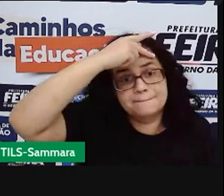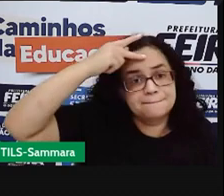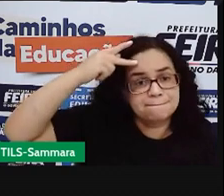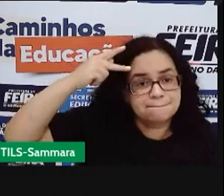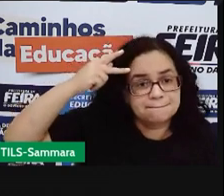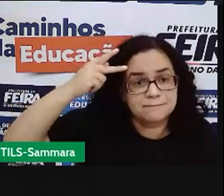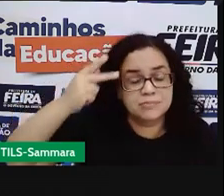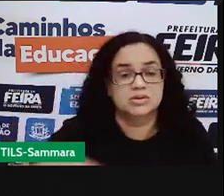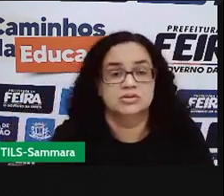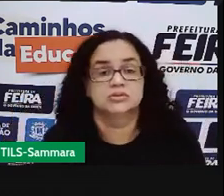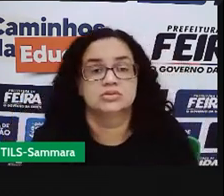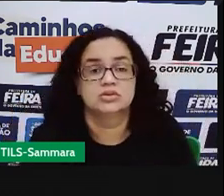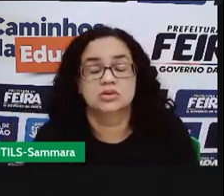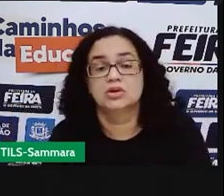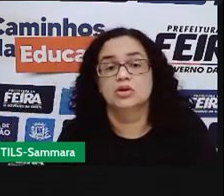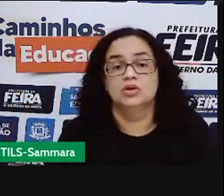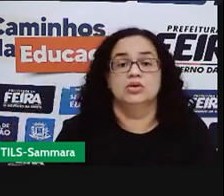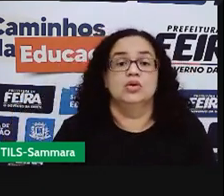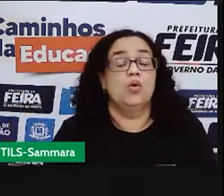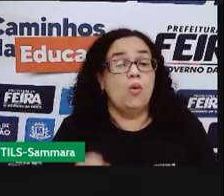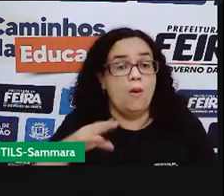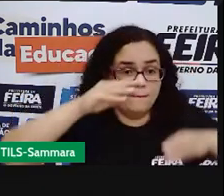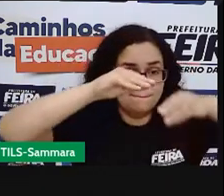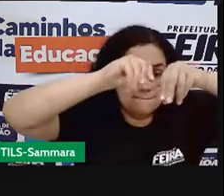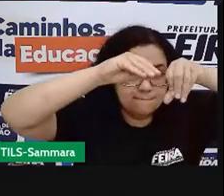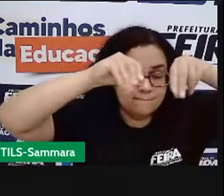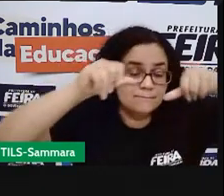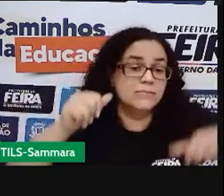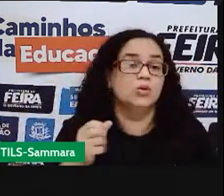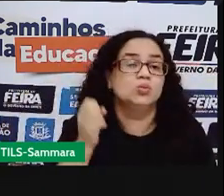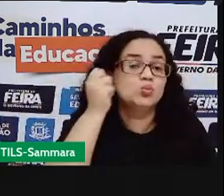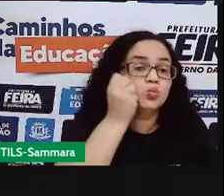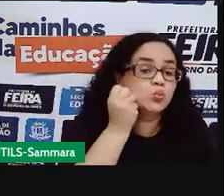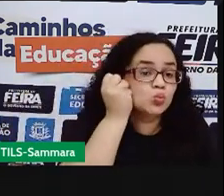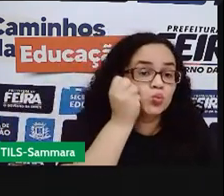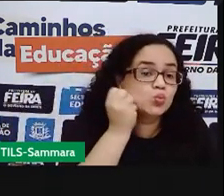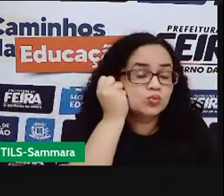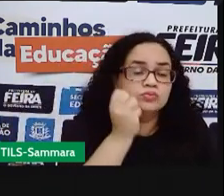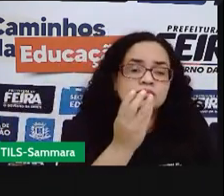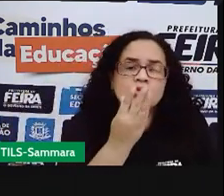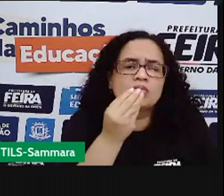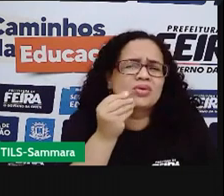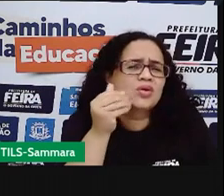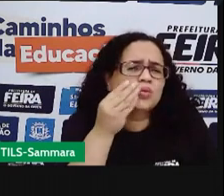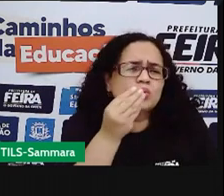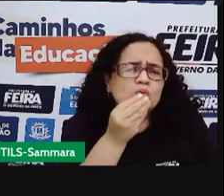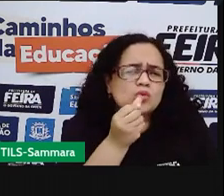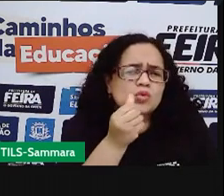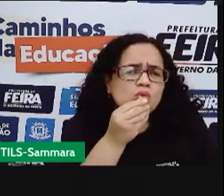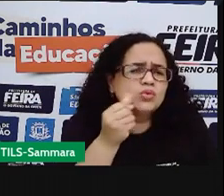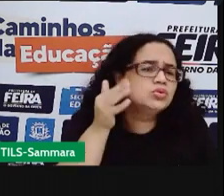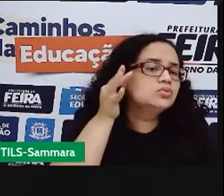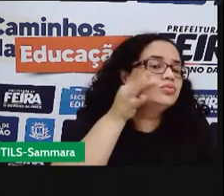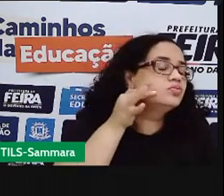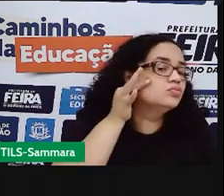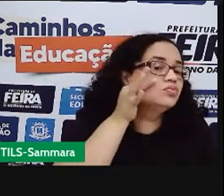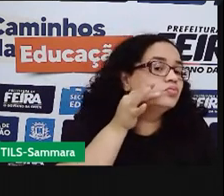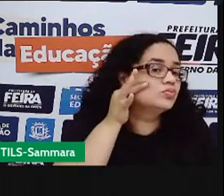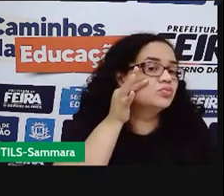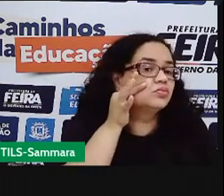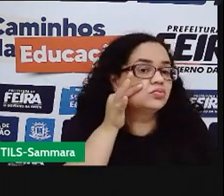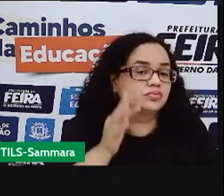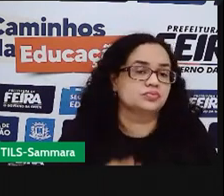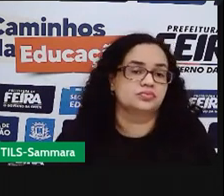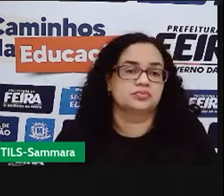de que o pó do suquinho tem realmente o sabor da fruta que vem